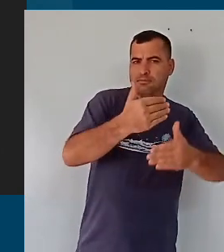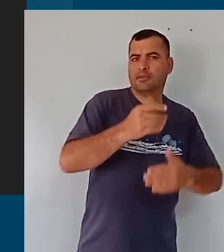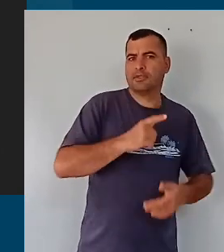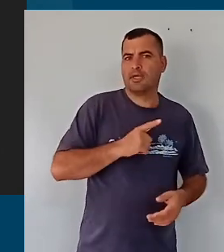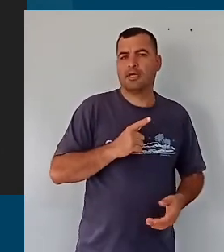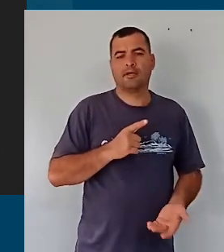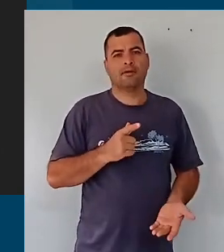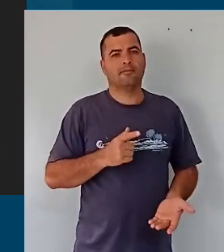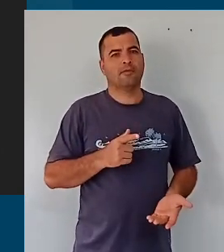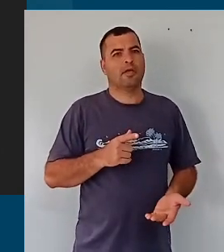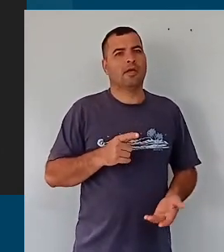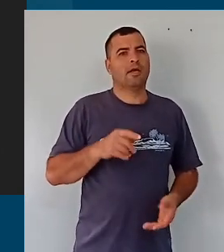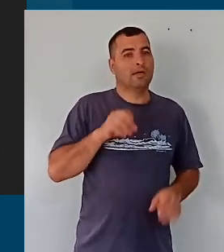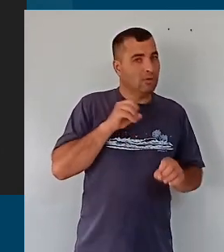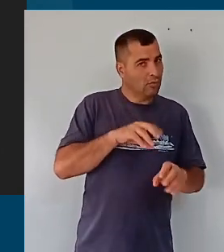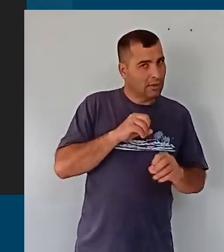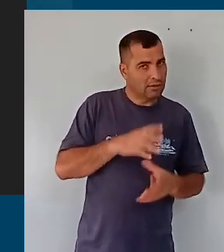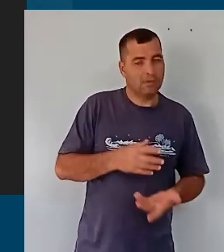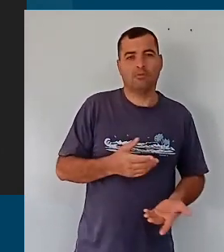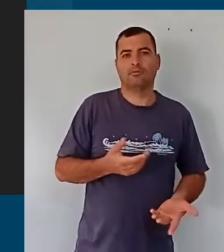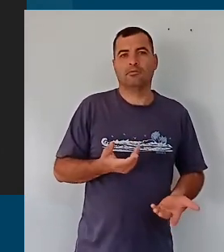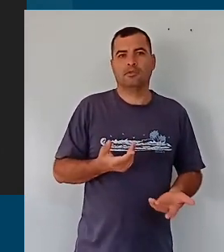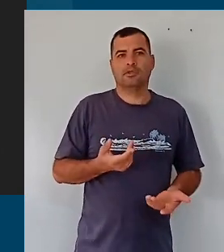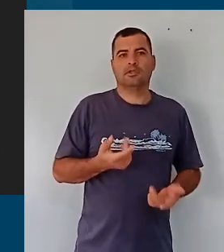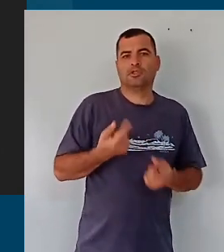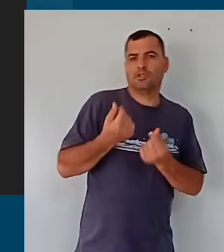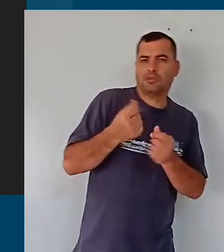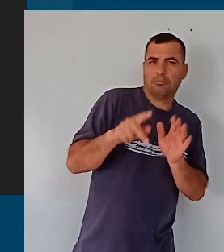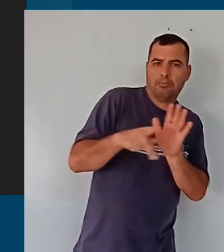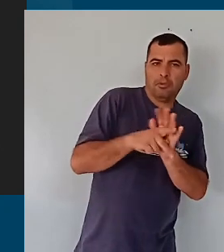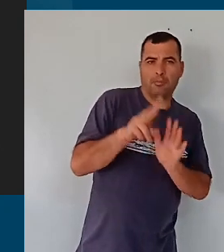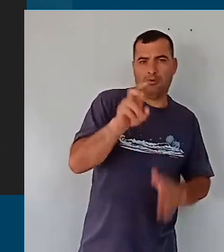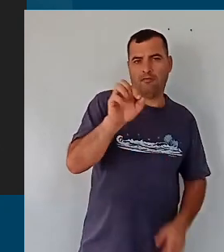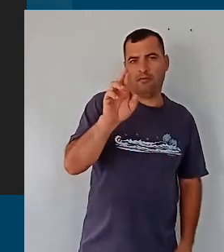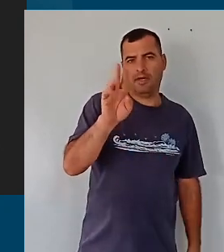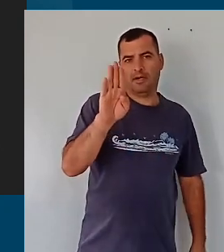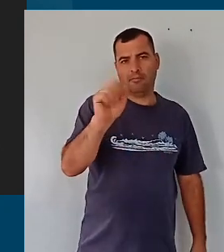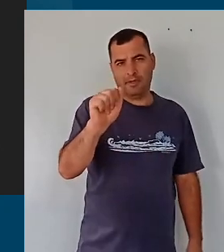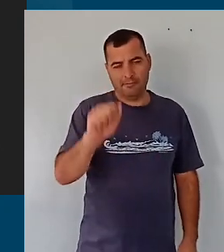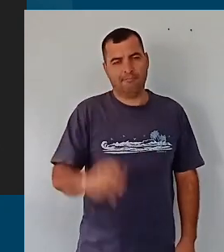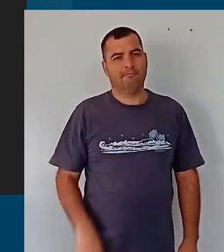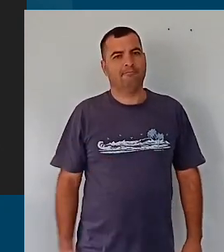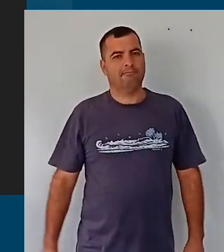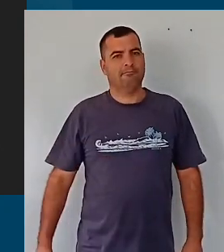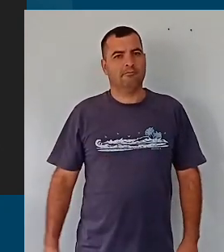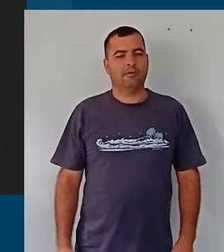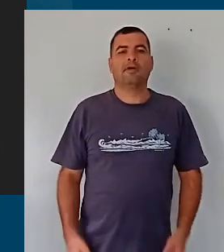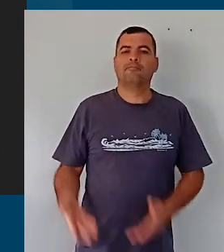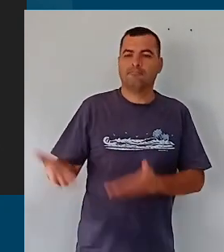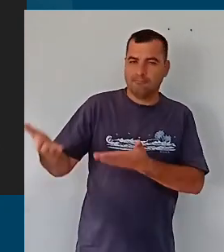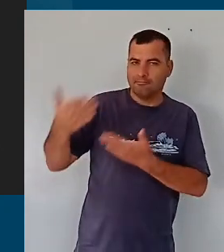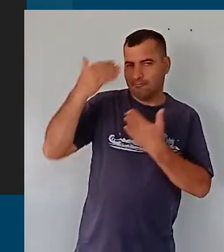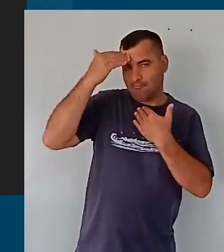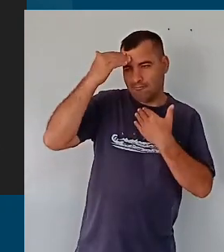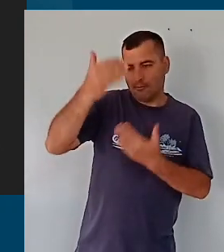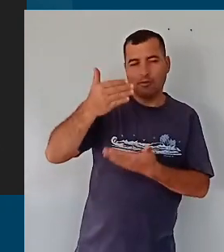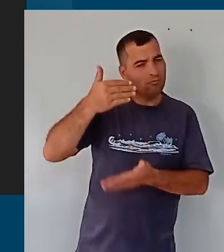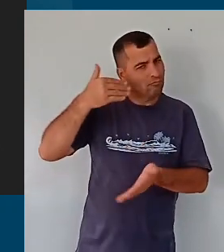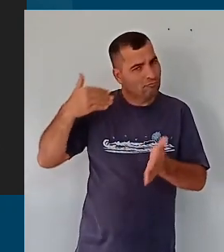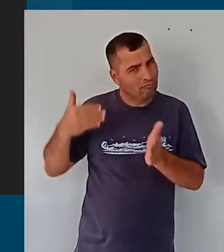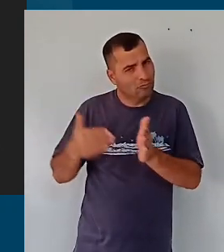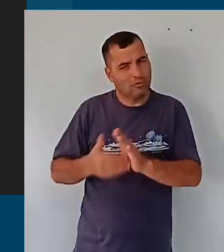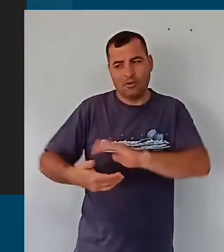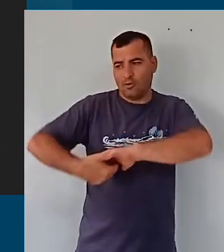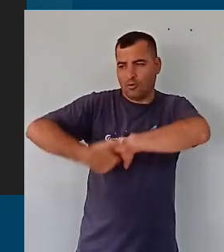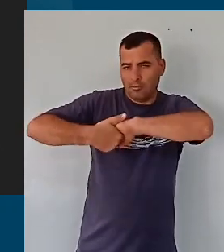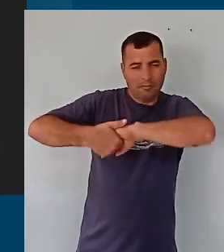de um orçamento da educação, das regulações que temos. Então, Simônia Antoniel, estenda em seu nome todo